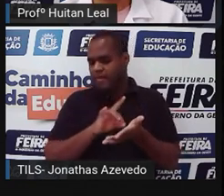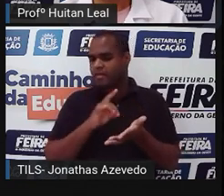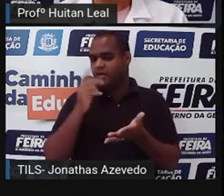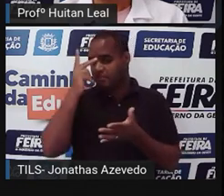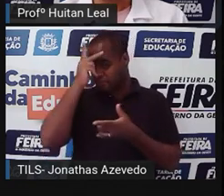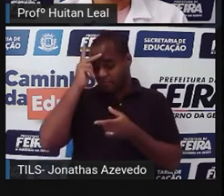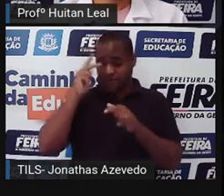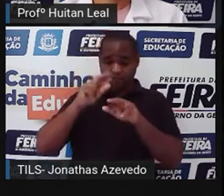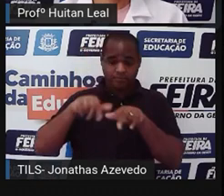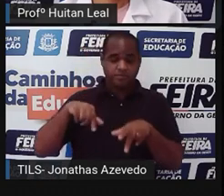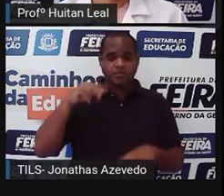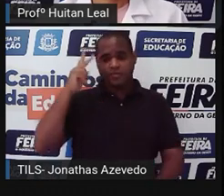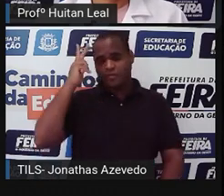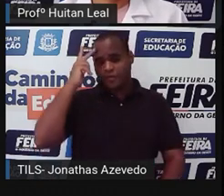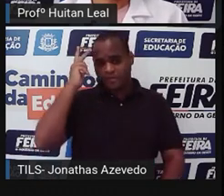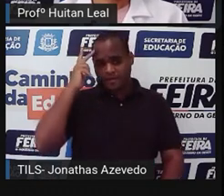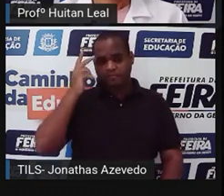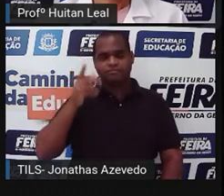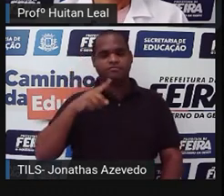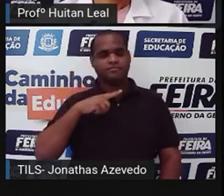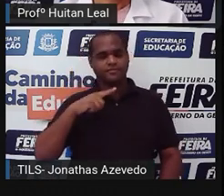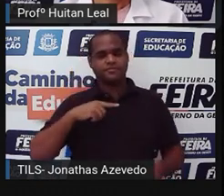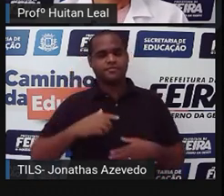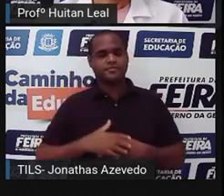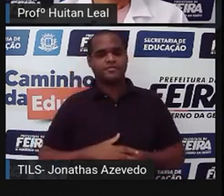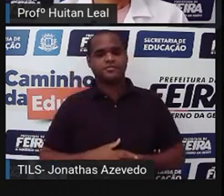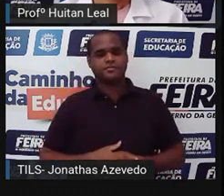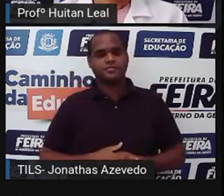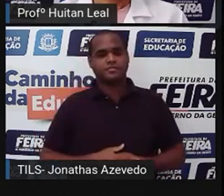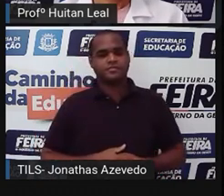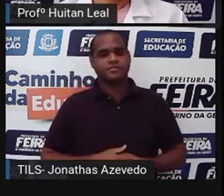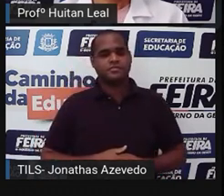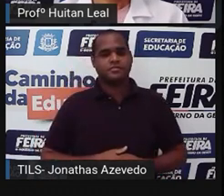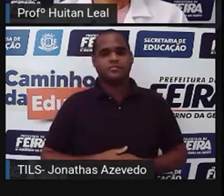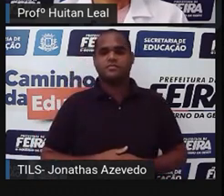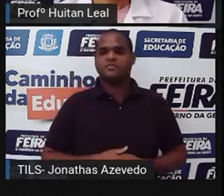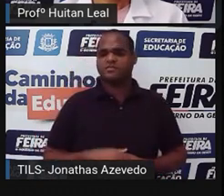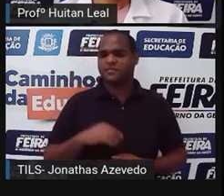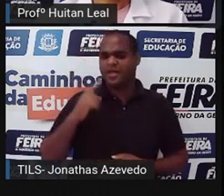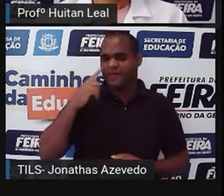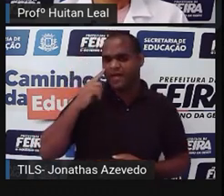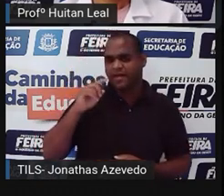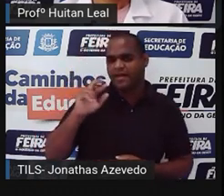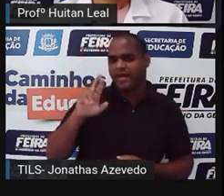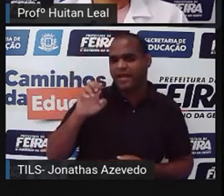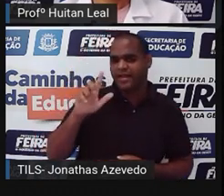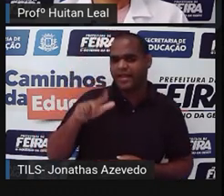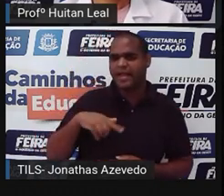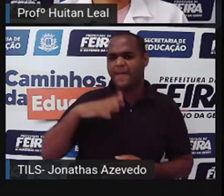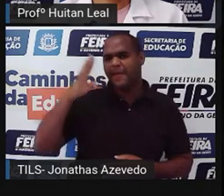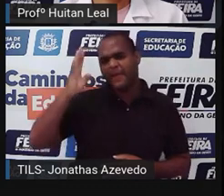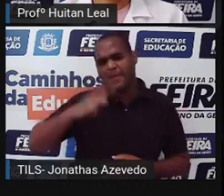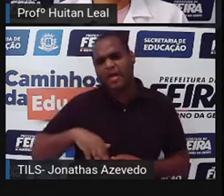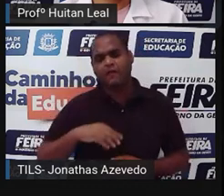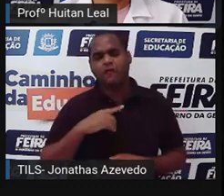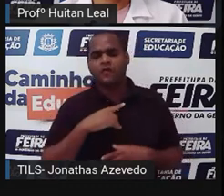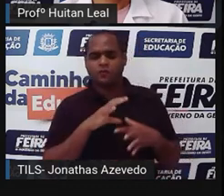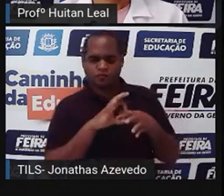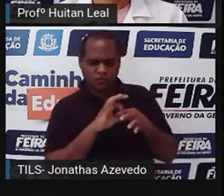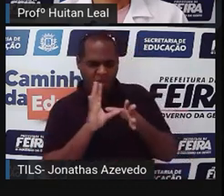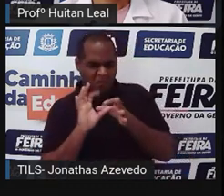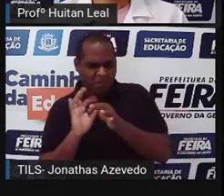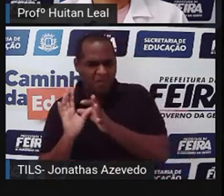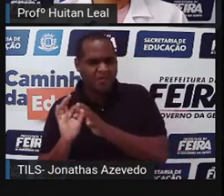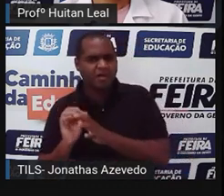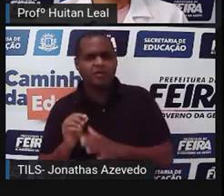pessoas normais. Não é? Então, Halé, Malévola, você soltou esse pobre coitado.